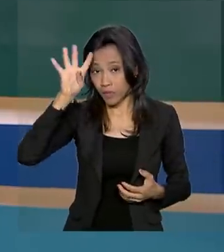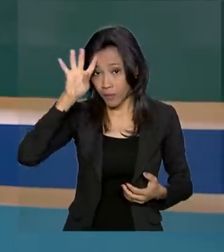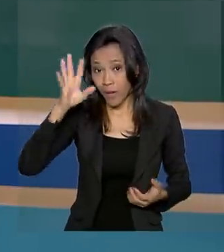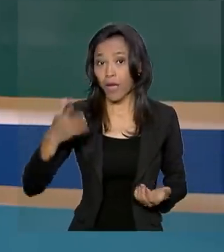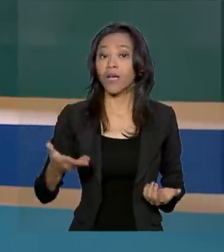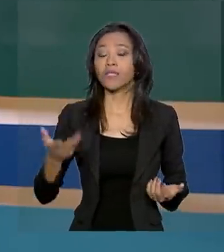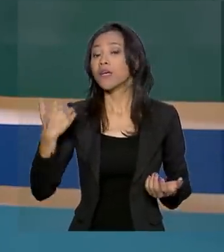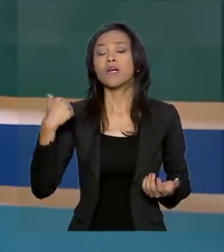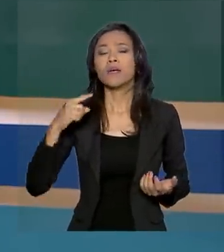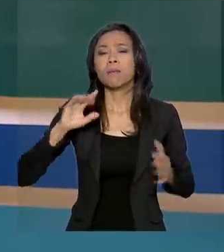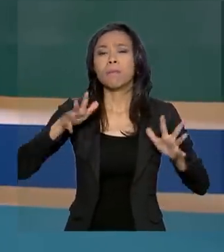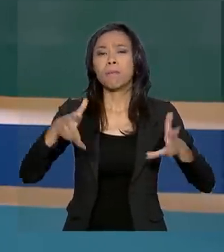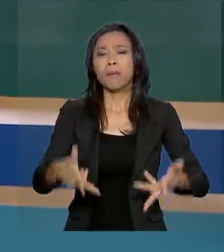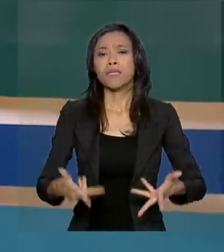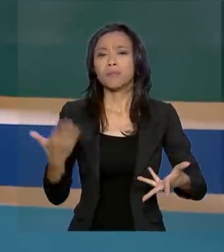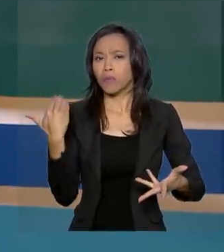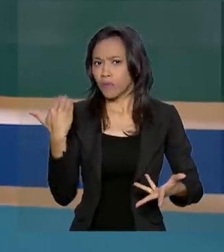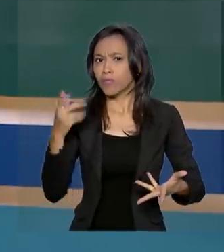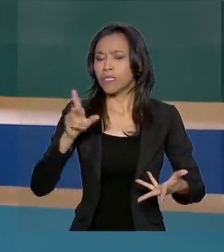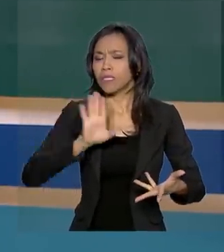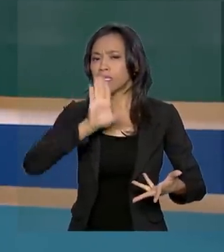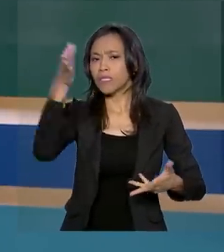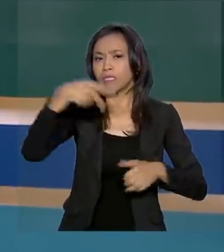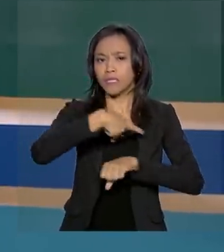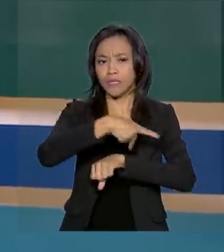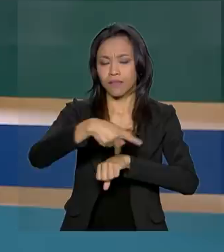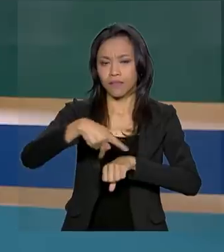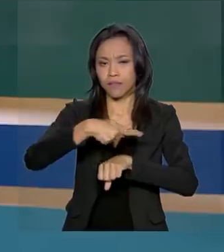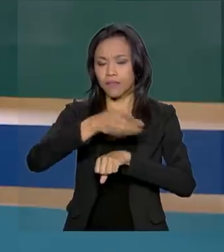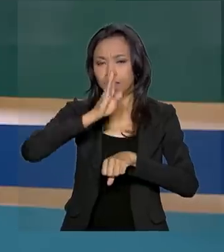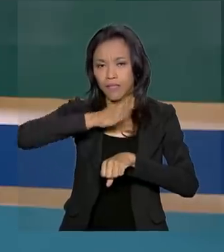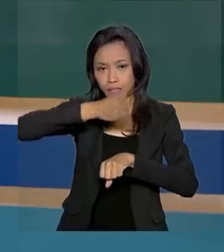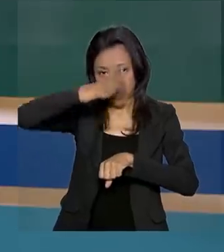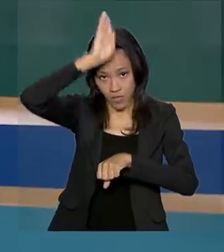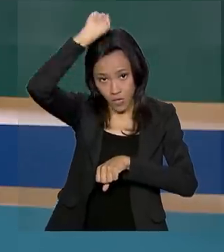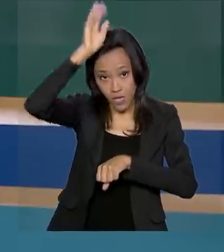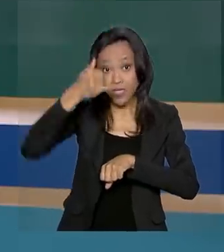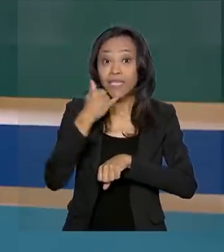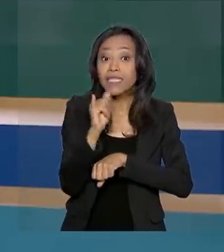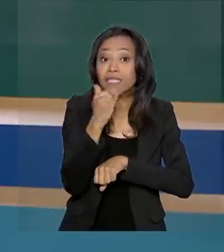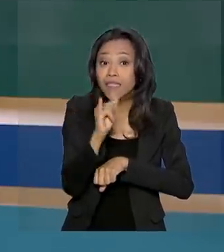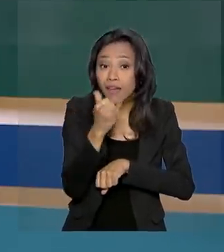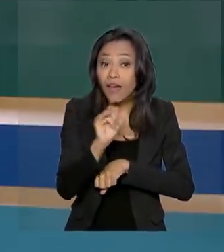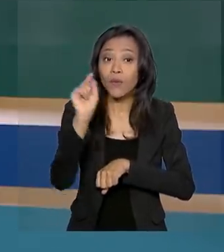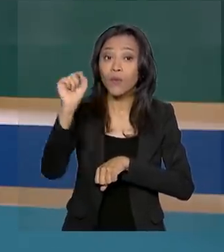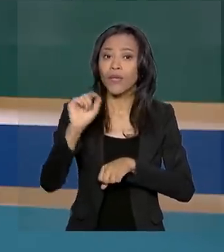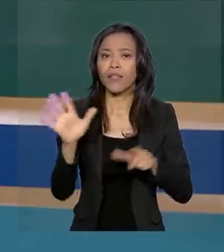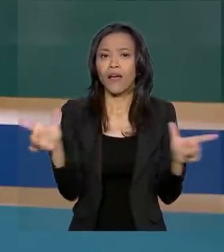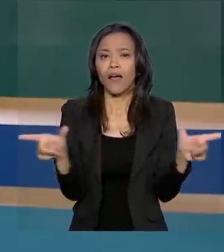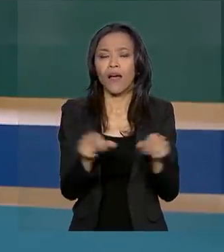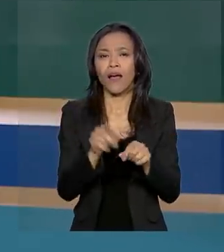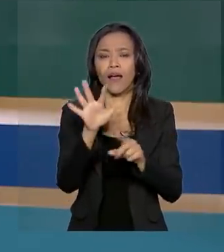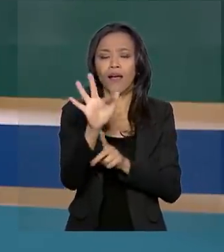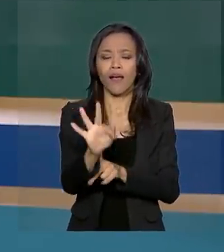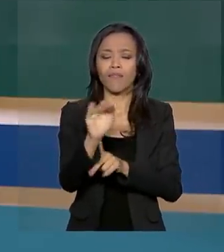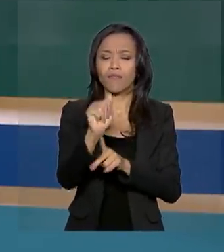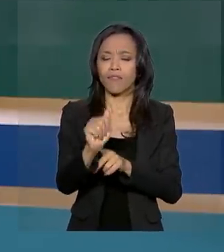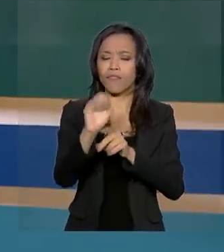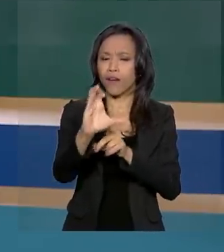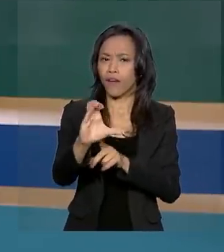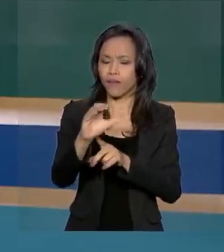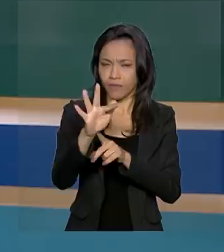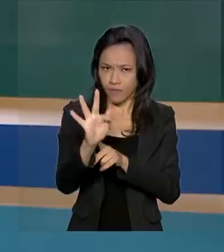Mandetta, participou em Roma, na Itália, da reunião do Comitê da FAO, a Organização das Nações Unidas para a Alimentação e a Agricultura.